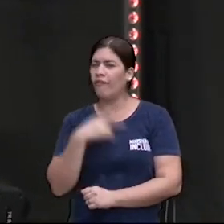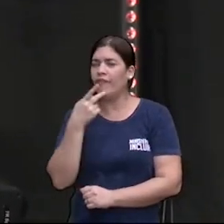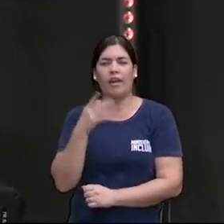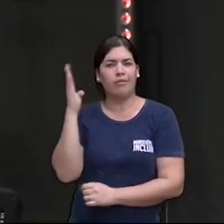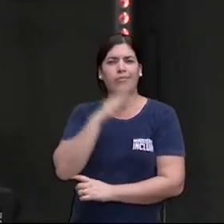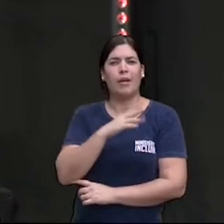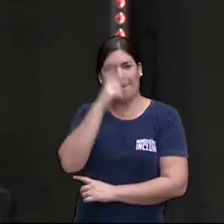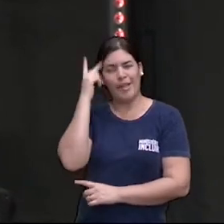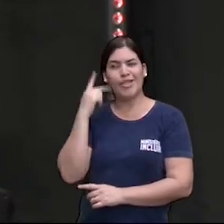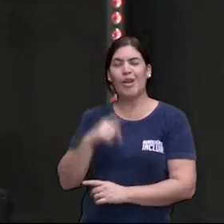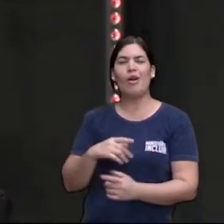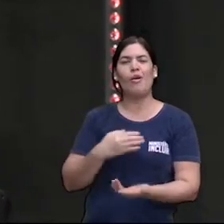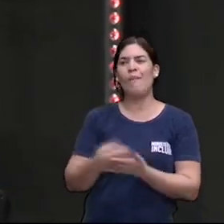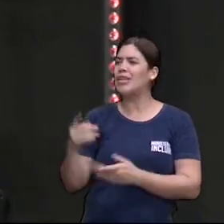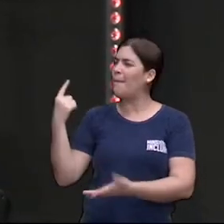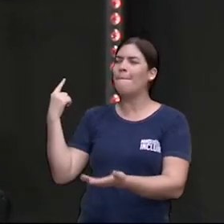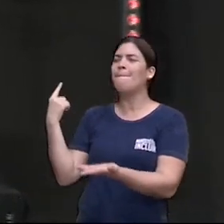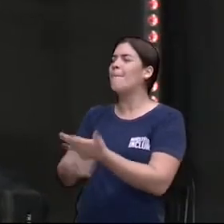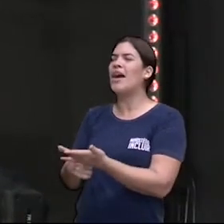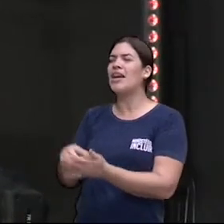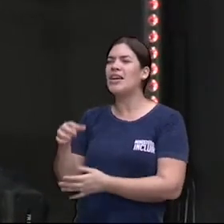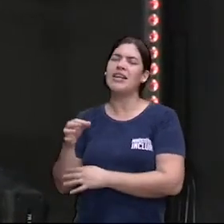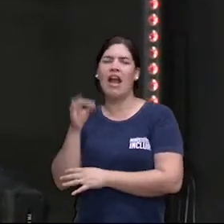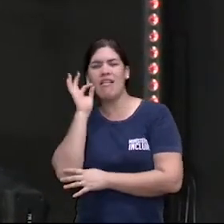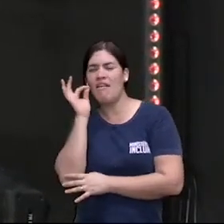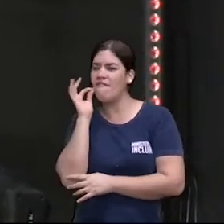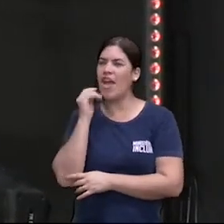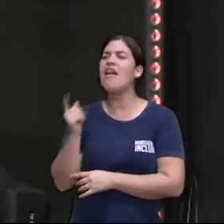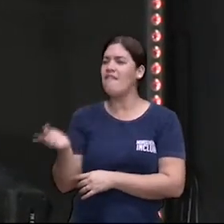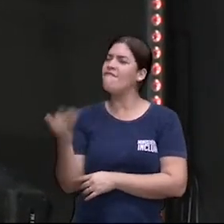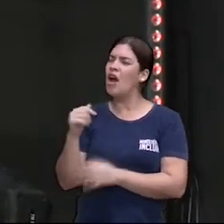Tem gente que já começa a marcar contigo, pô, vamos tomar um café e botar as fofocas em dia.